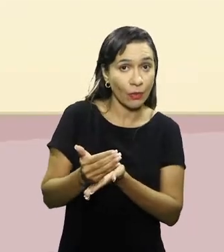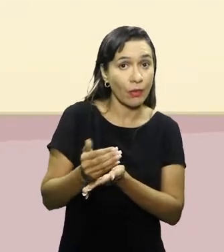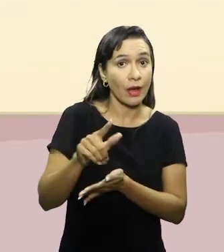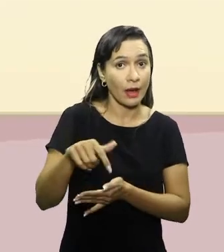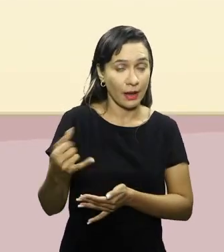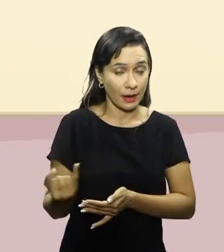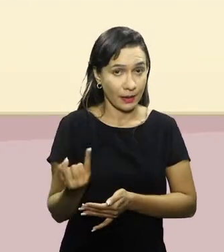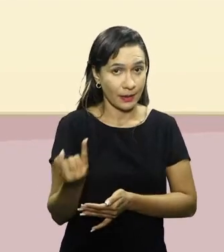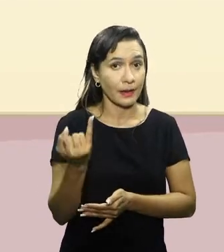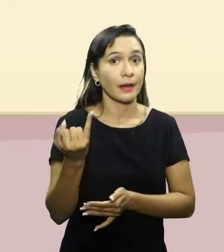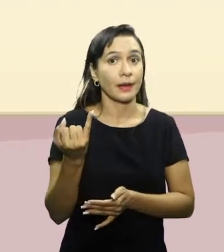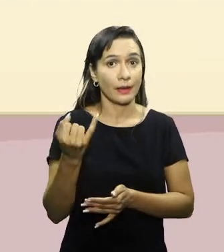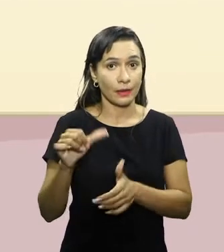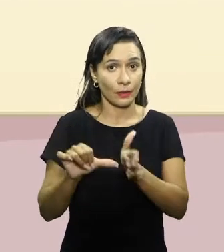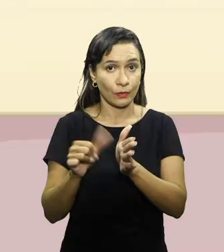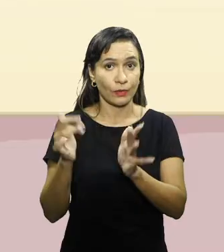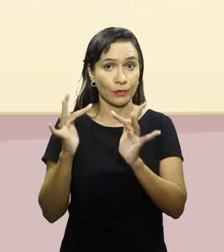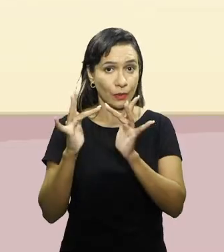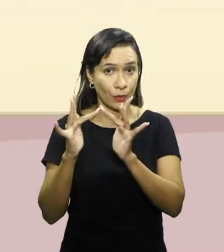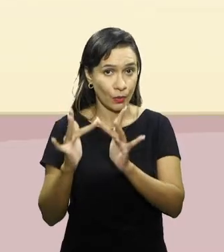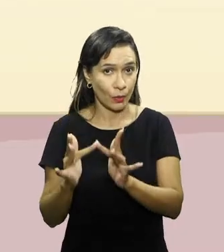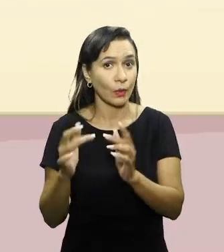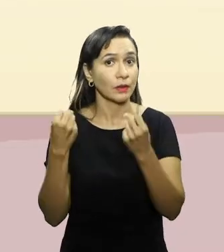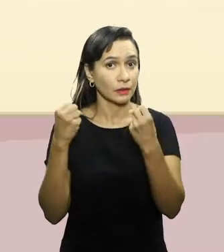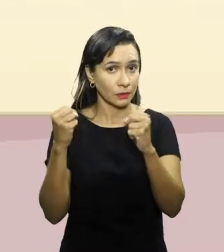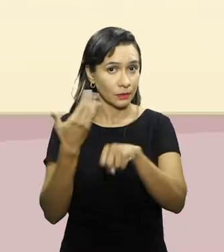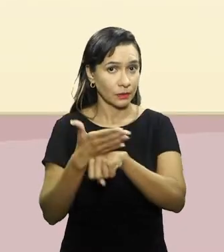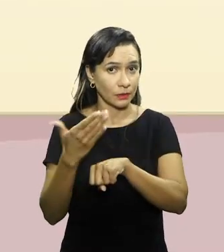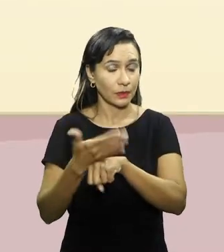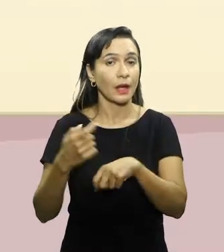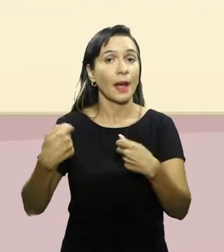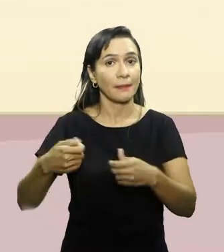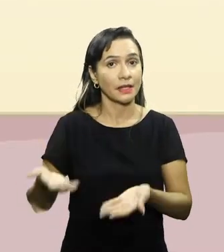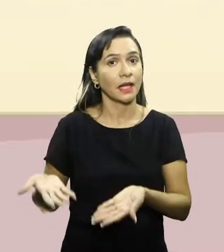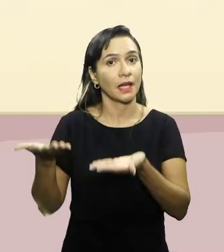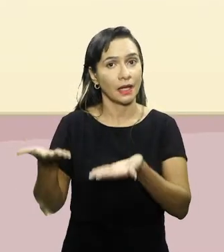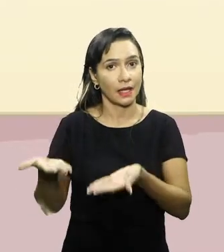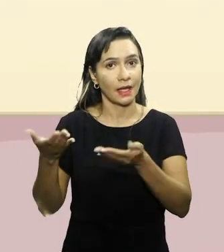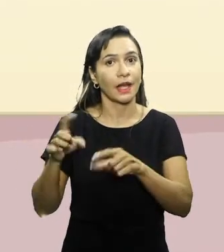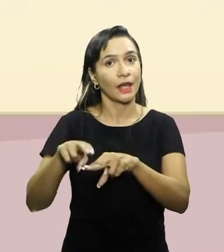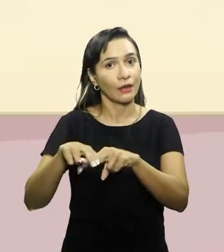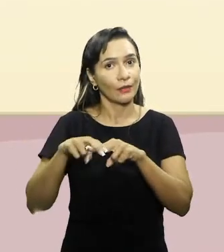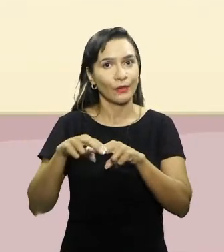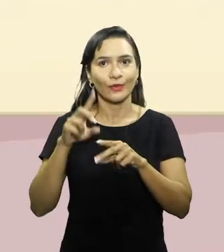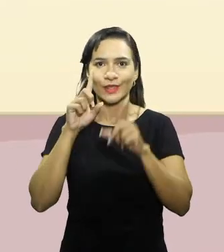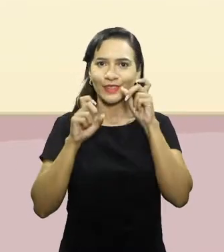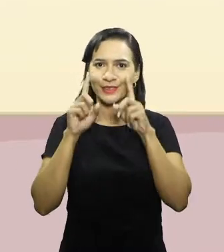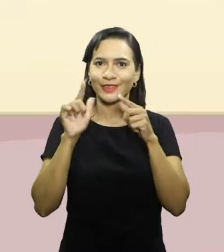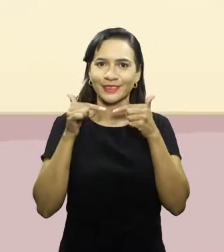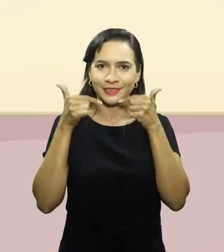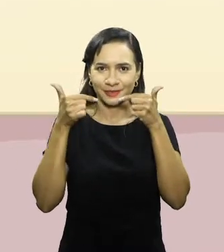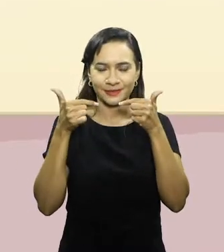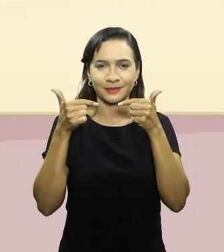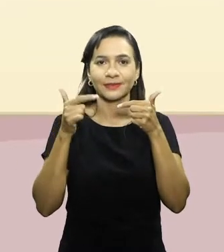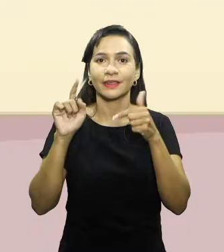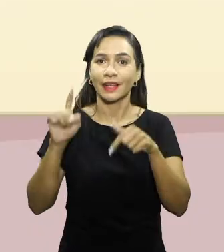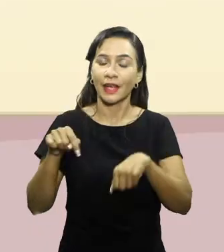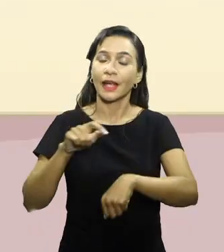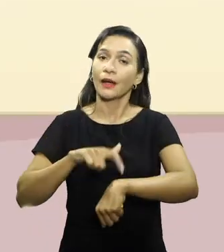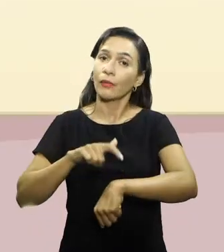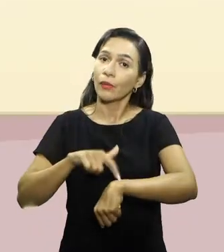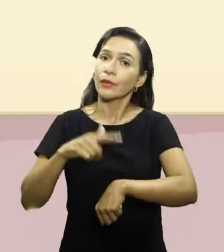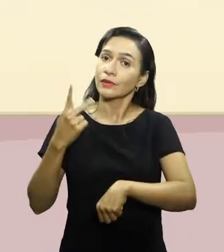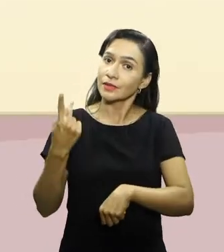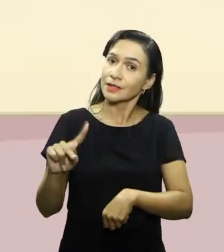nos primeiros contatos com o exercício físico, a intensidade seja leve. Por isso, essa carinha é um pouco mais feliz. É o momento em que a pessoa